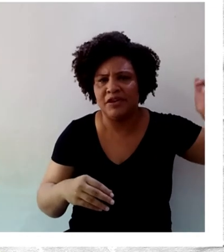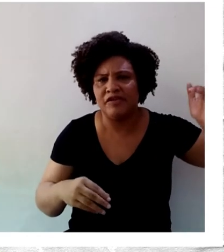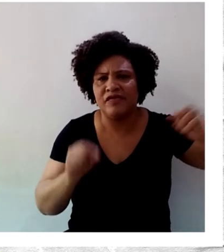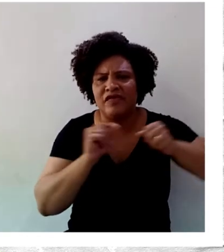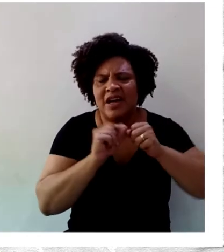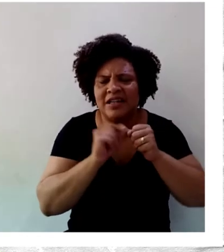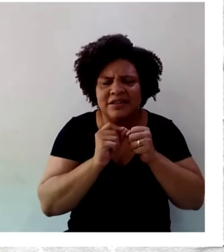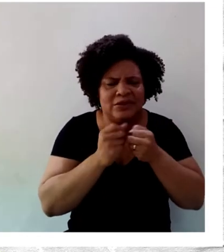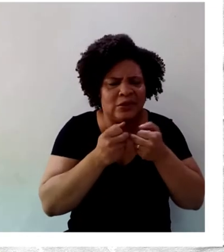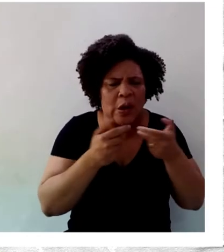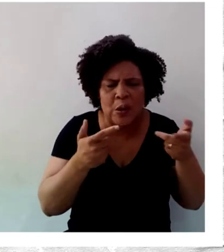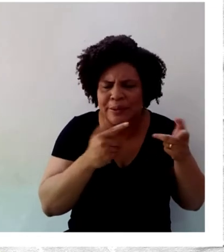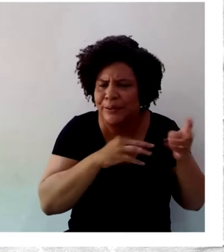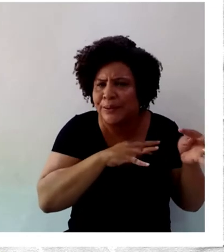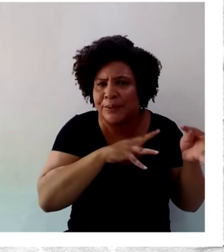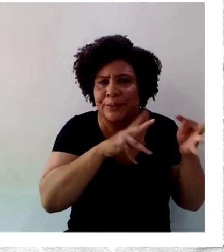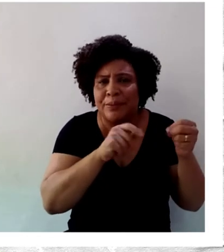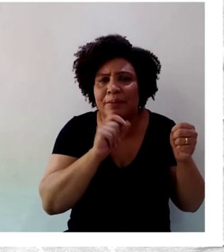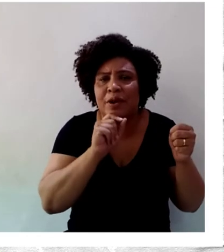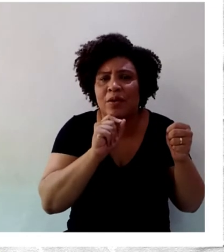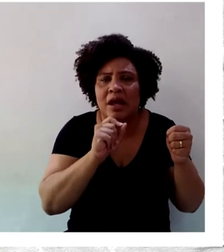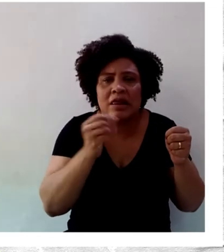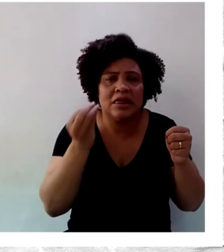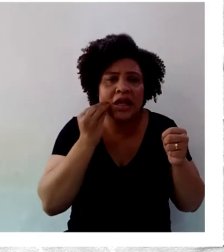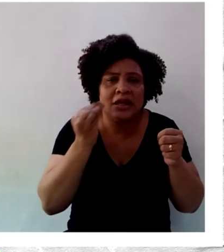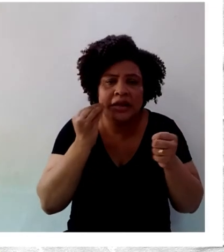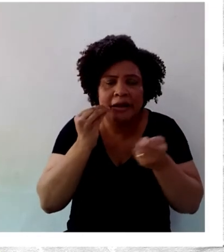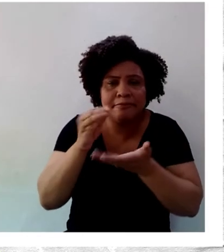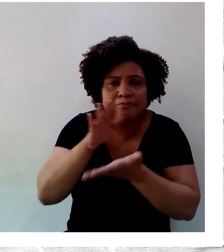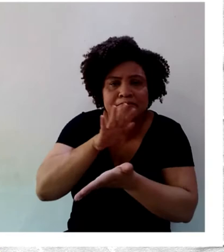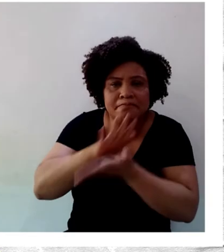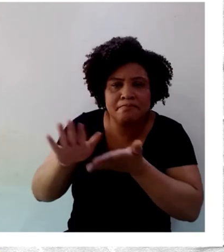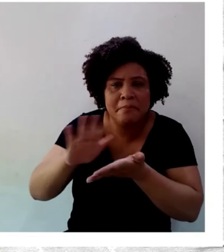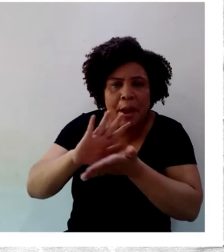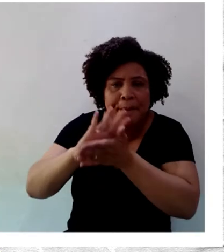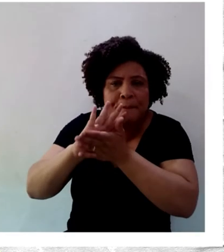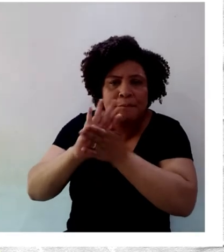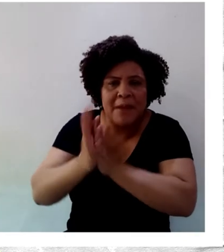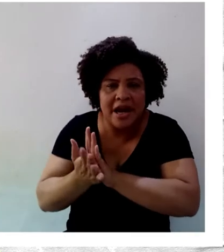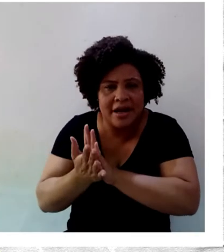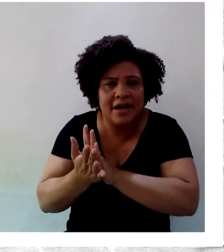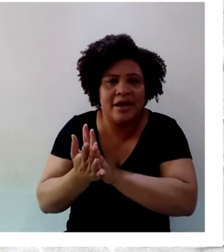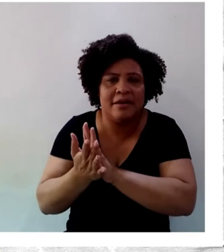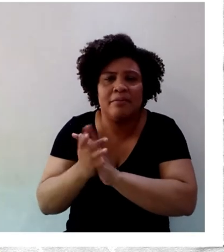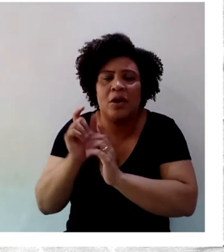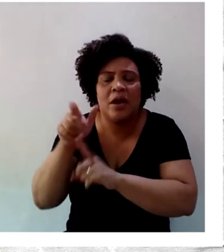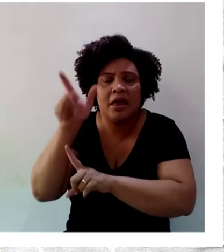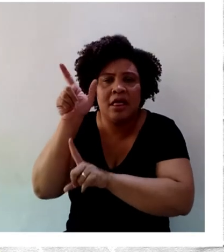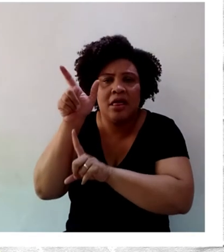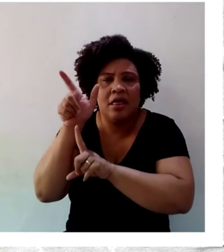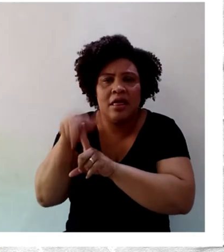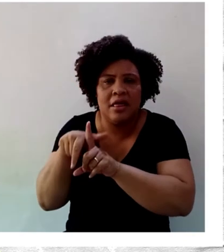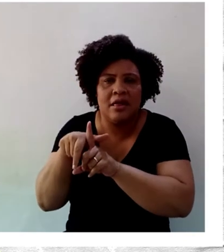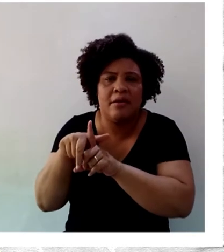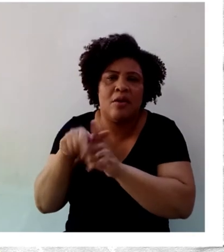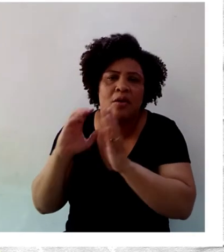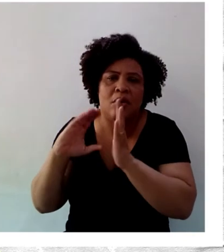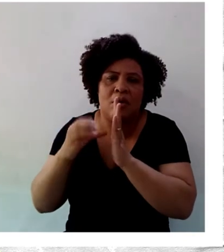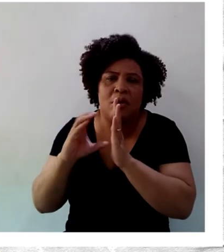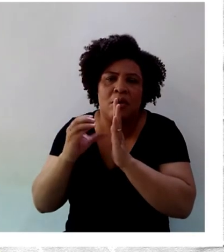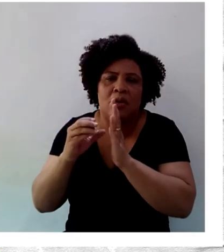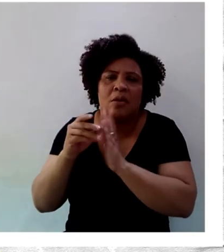para apagar, para neutralizar e, se possível, para destruir o PT.